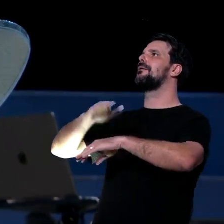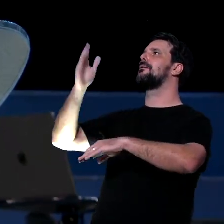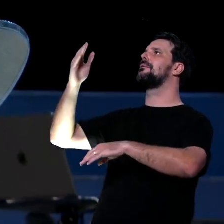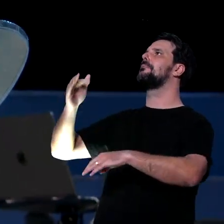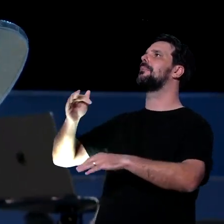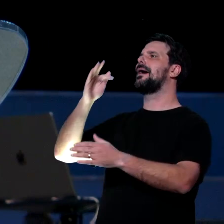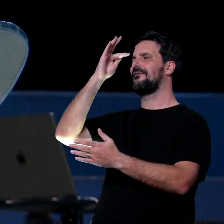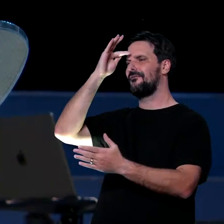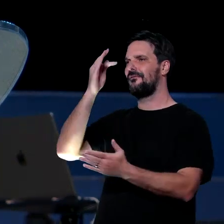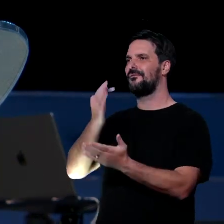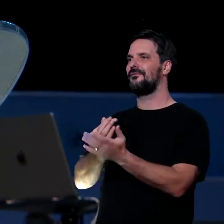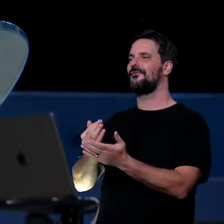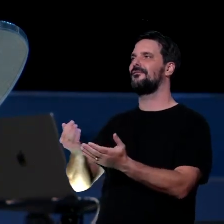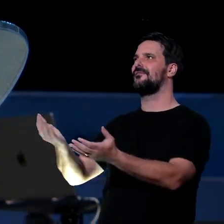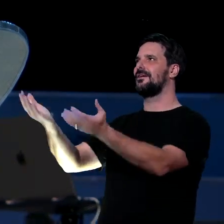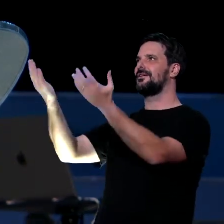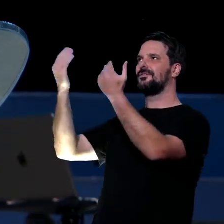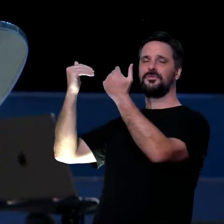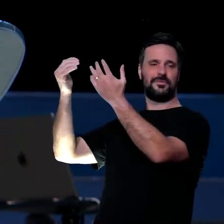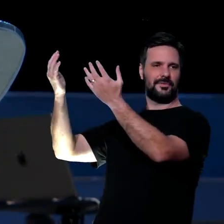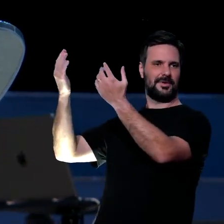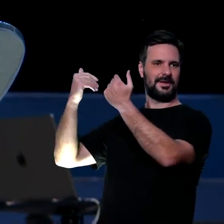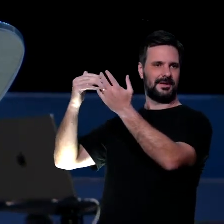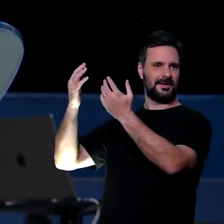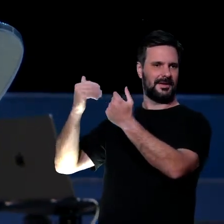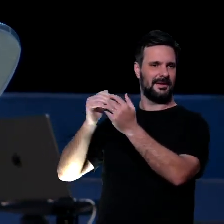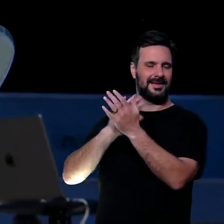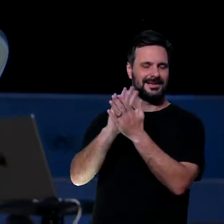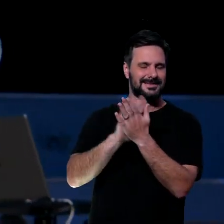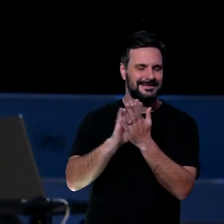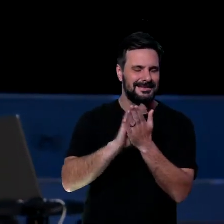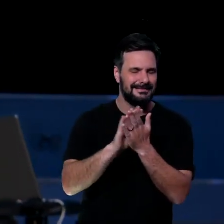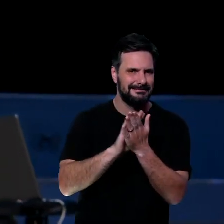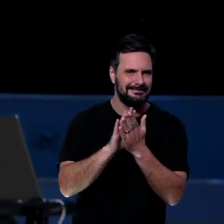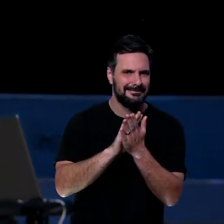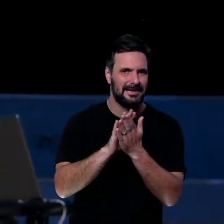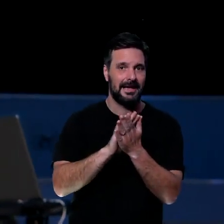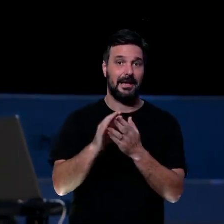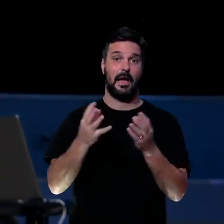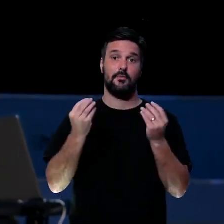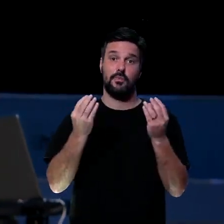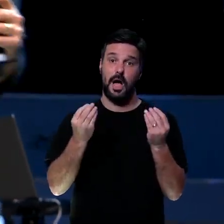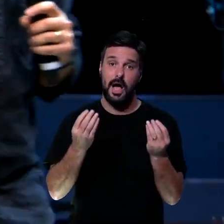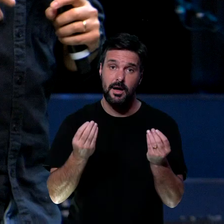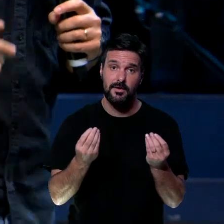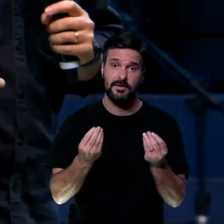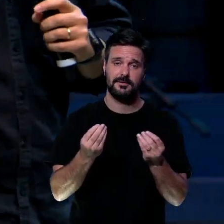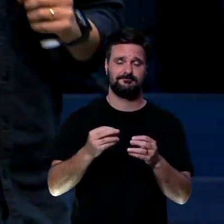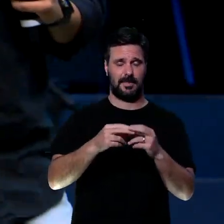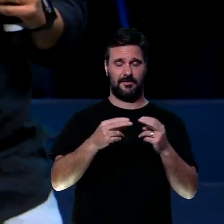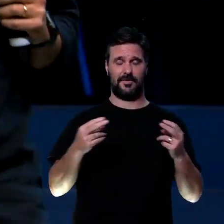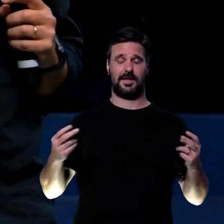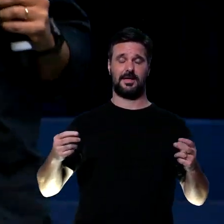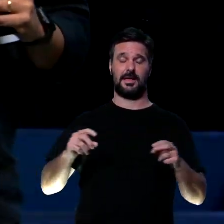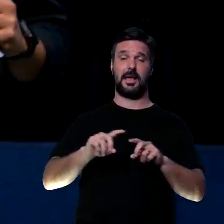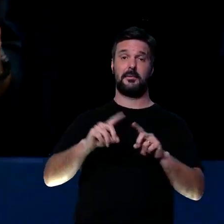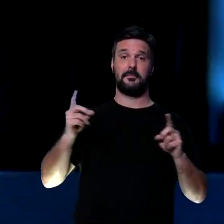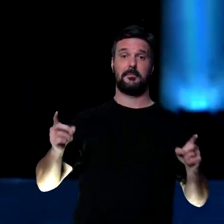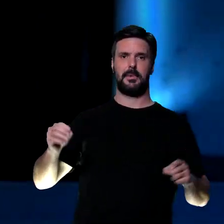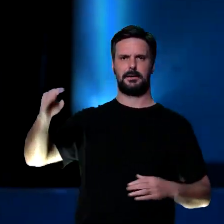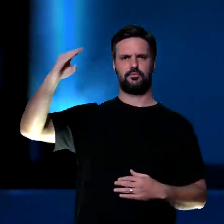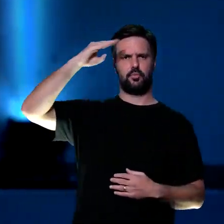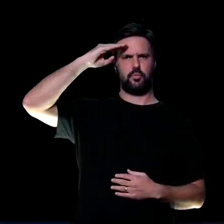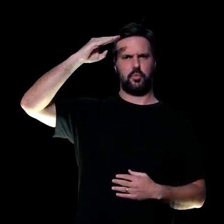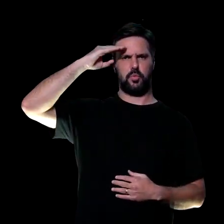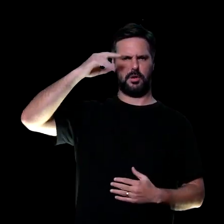inabalável? Para não andar ansioso. Motivos para andar ansioso temos vários, mas lembra o o soldado tem que fazer?